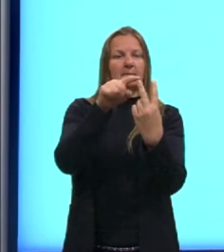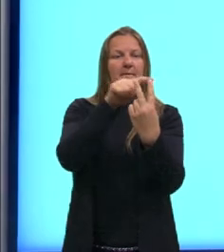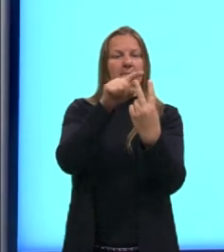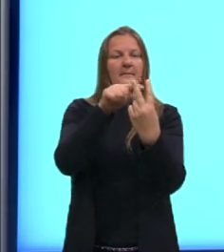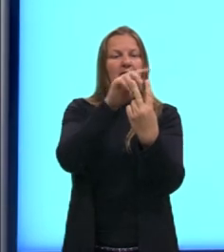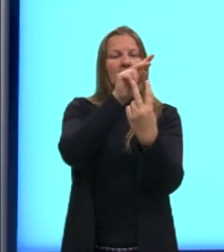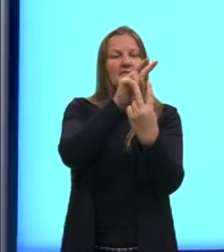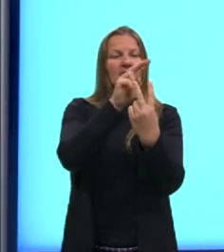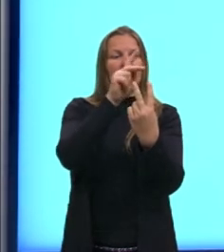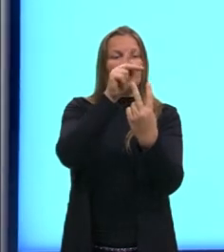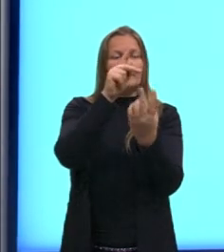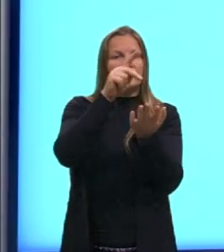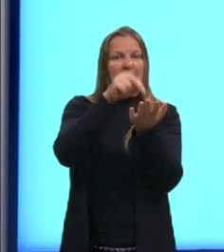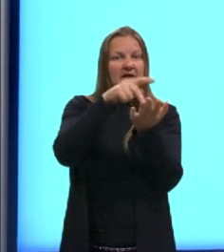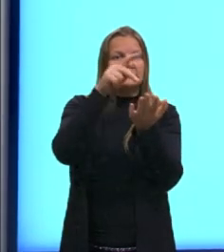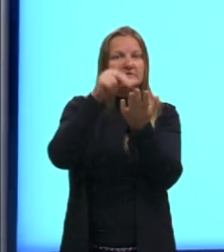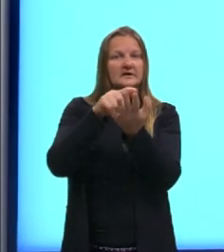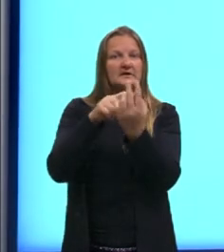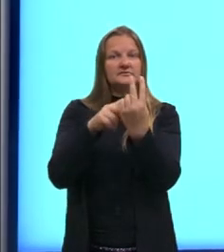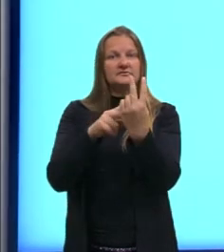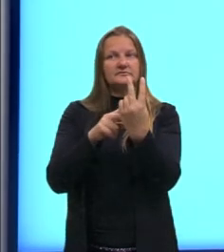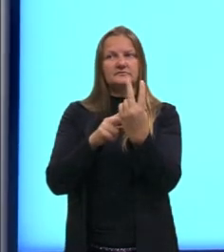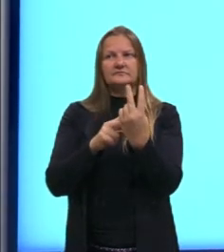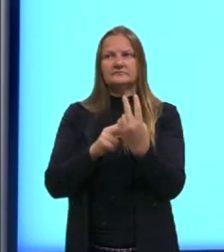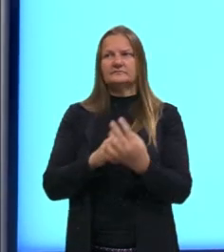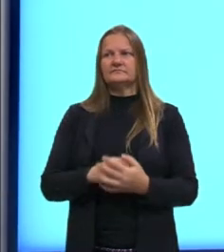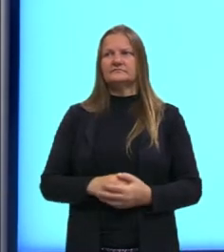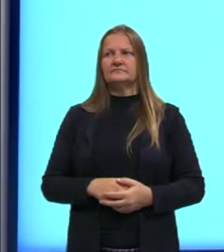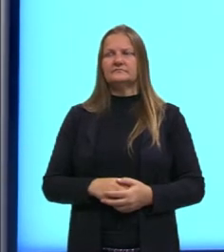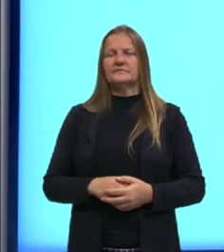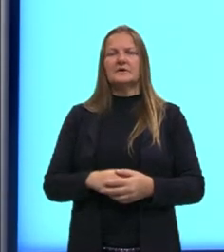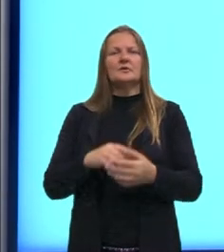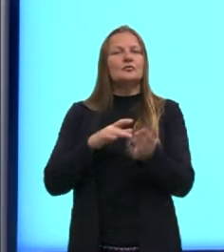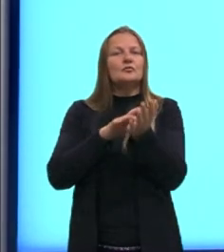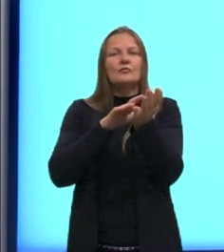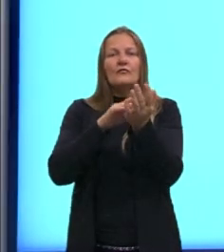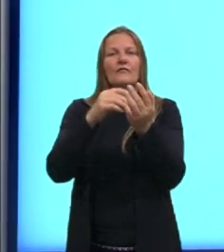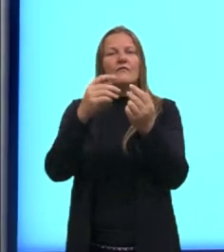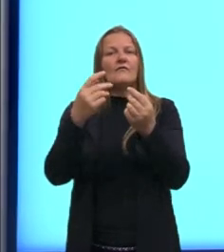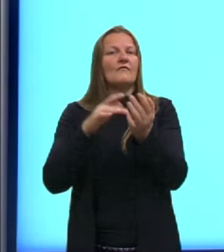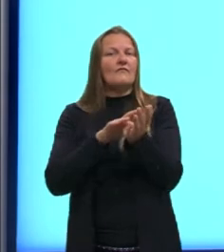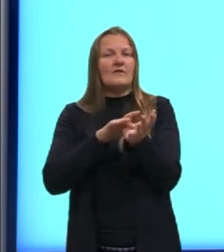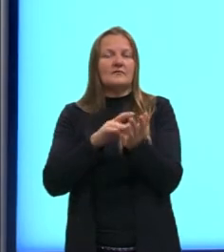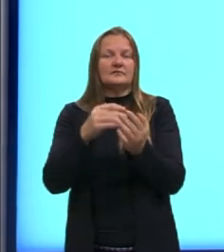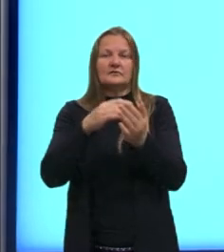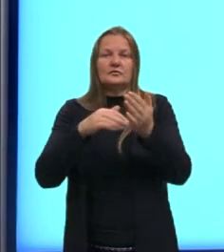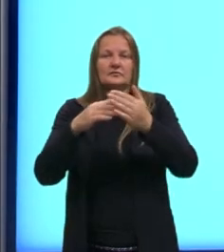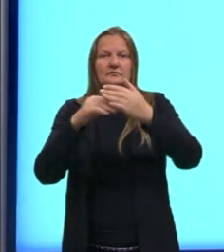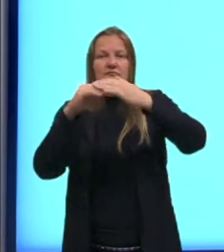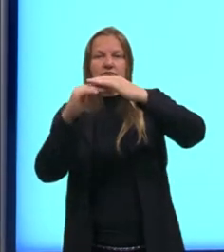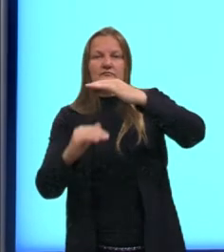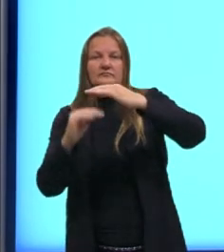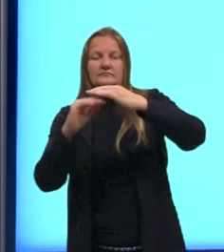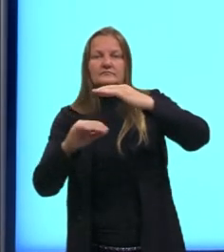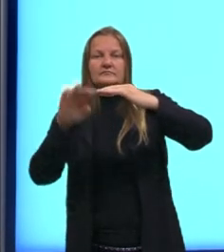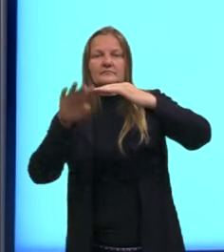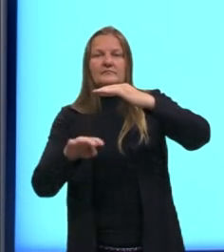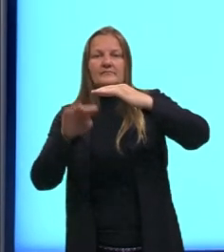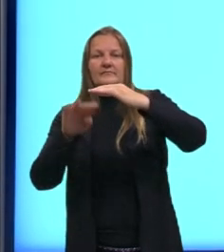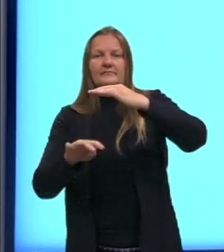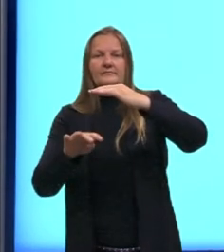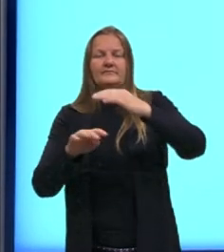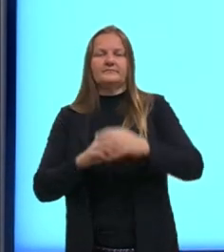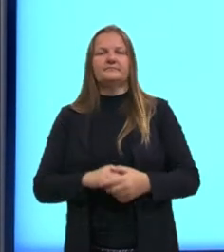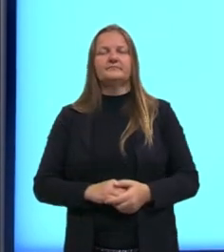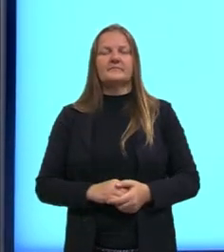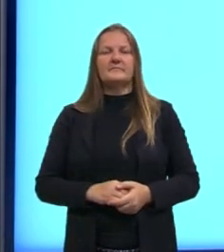juntei forem verdadeiras também. Caso contrário, a nossa sentença vai ser falsa, a nossa conjunção é